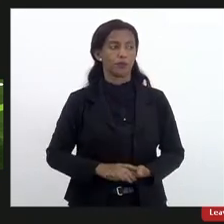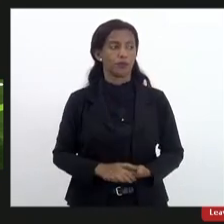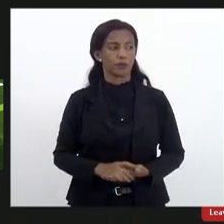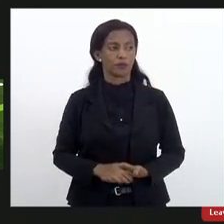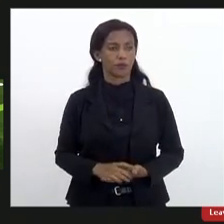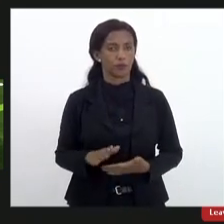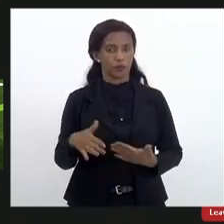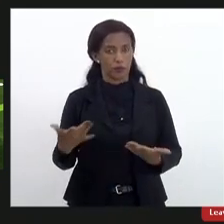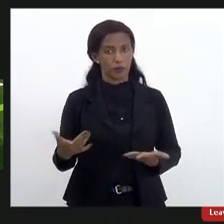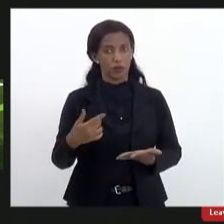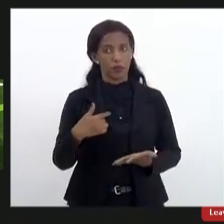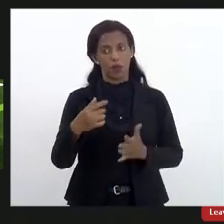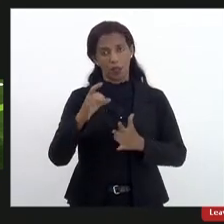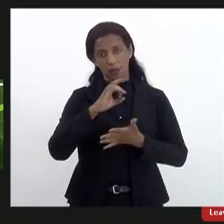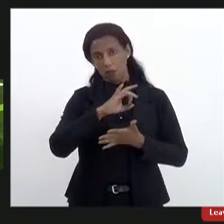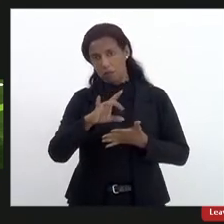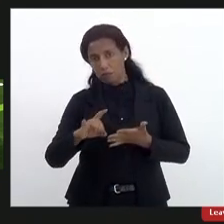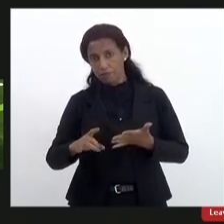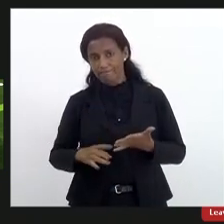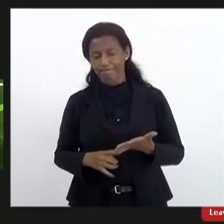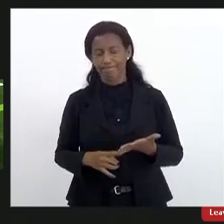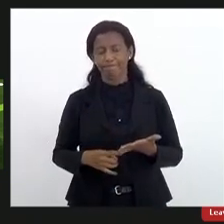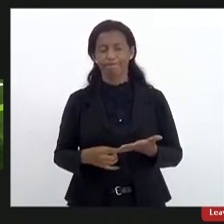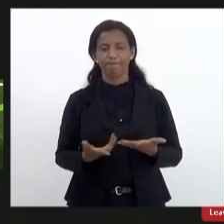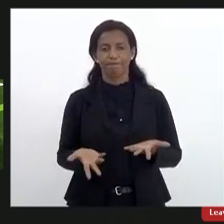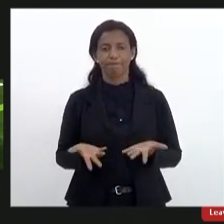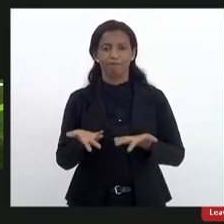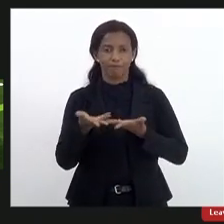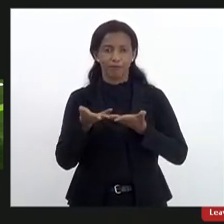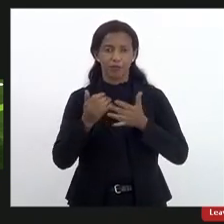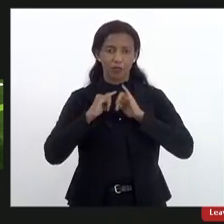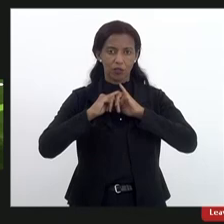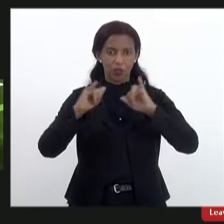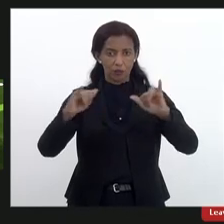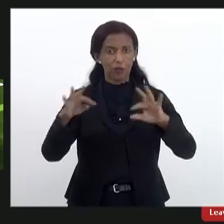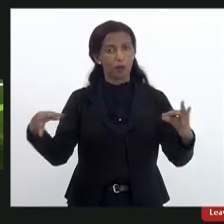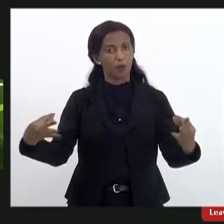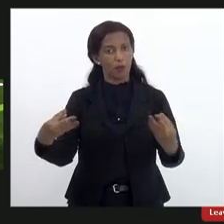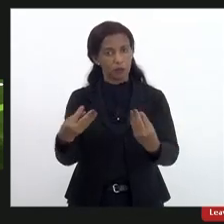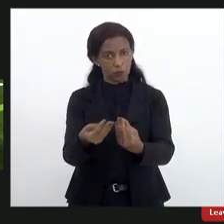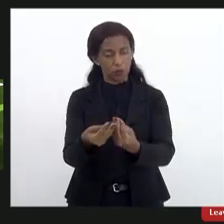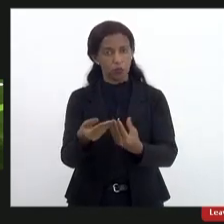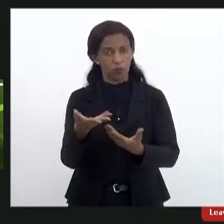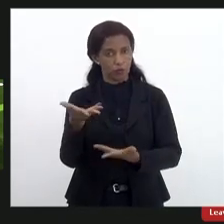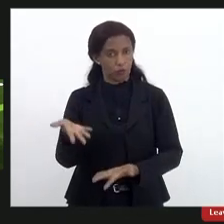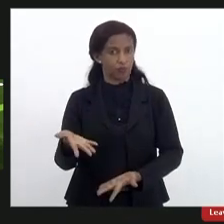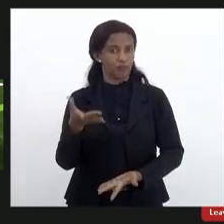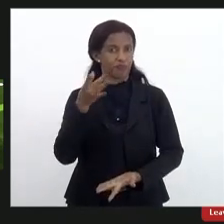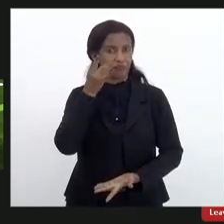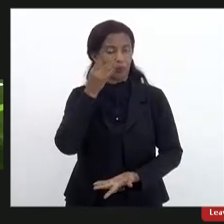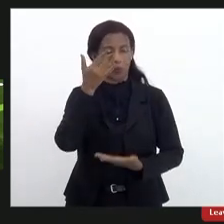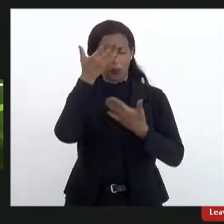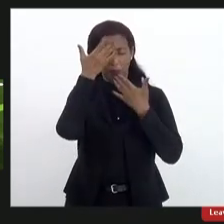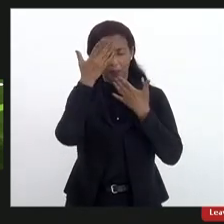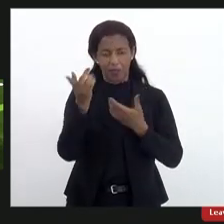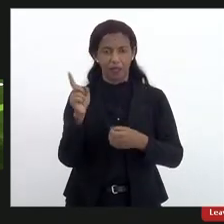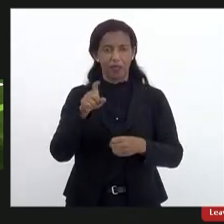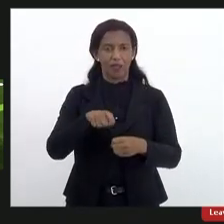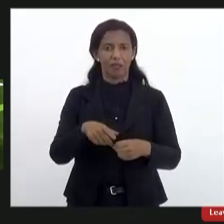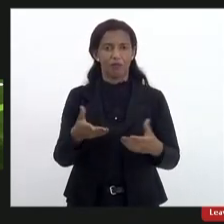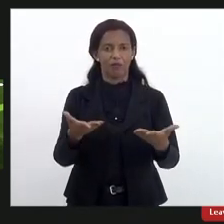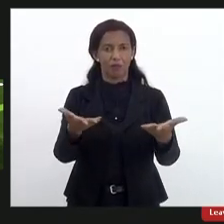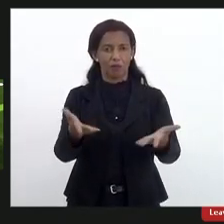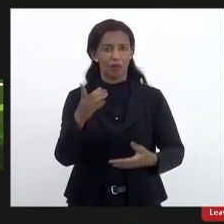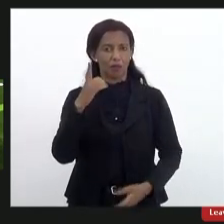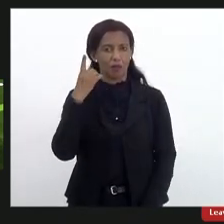é essa questão que eu queria socializar para para todos aqui presentes obrigado aí devolvo a palavra